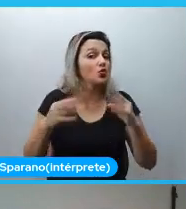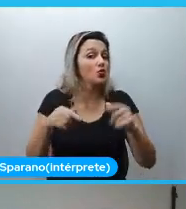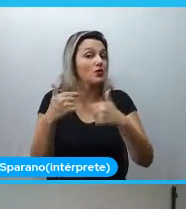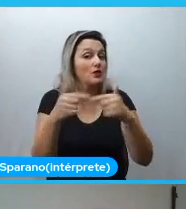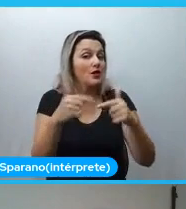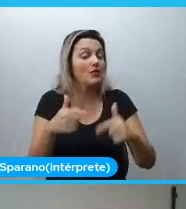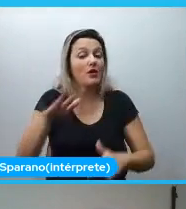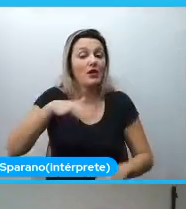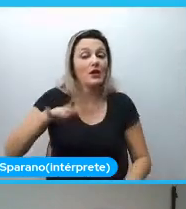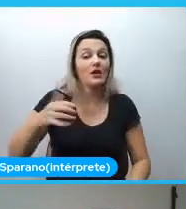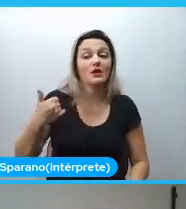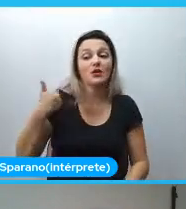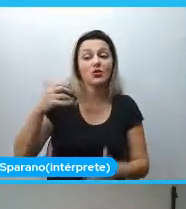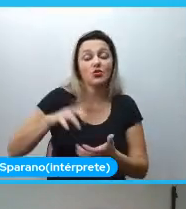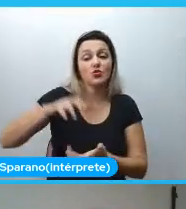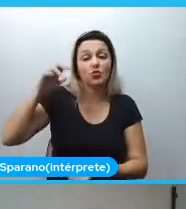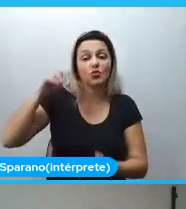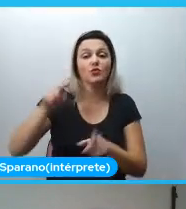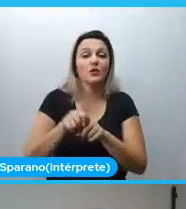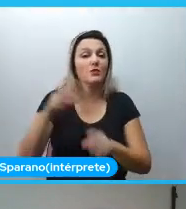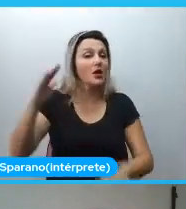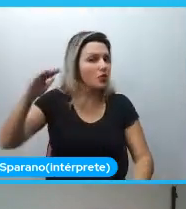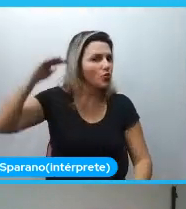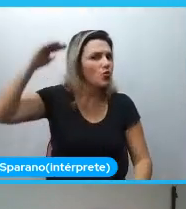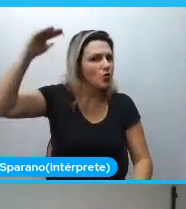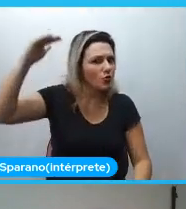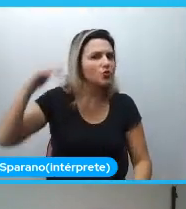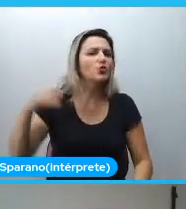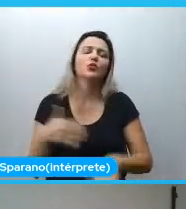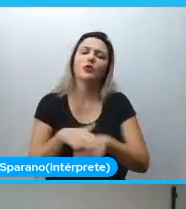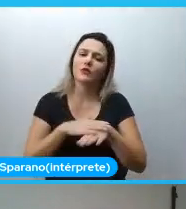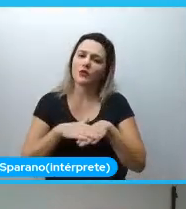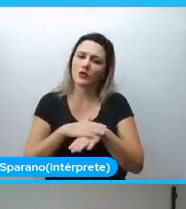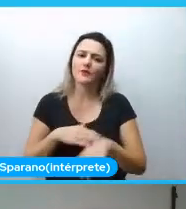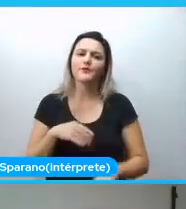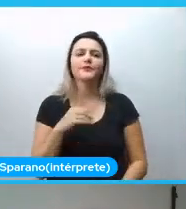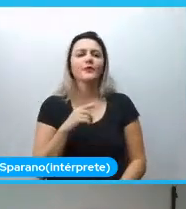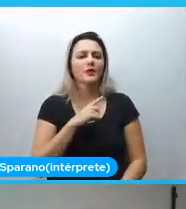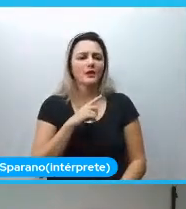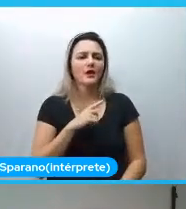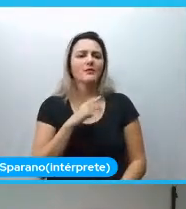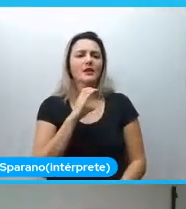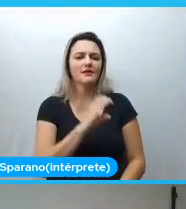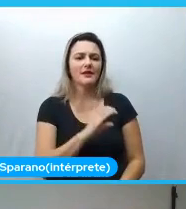começa, né? O passo um, que é a conversa e o TCLE, né? Que é o chamado